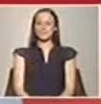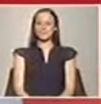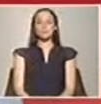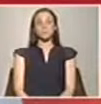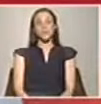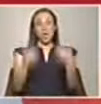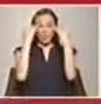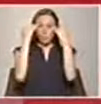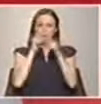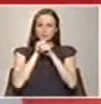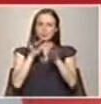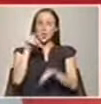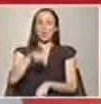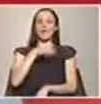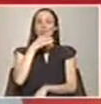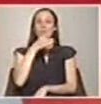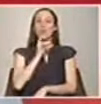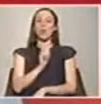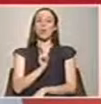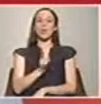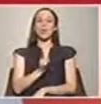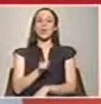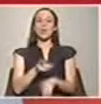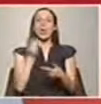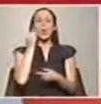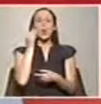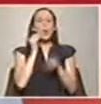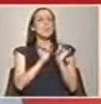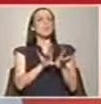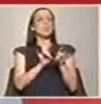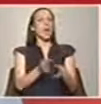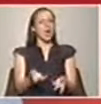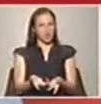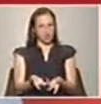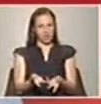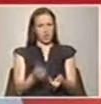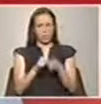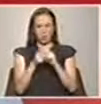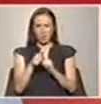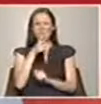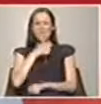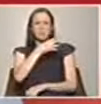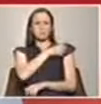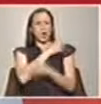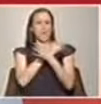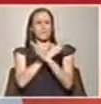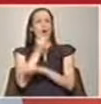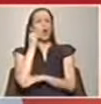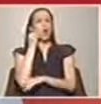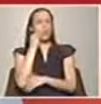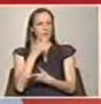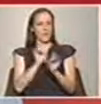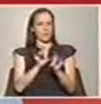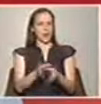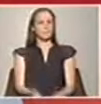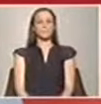mensagem hoje que iríamos falar aqui um pouquinho é sobre a prevenção deste problema das queimaduras para que ninguém sofra com ele.